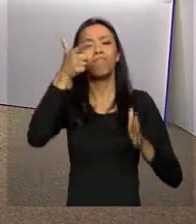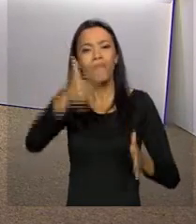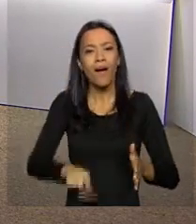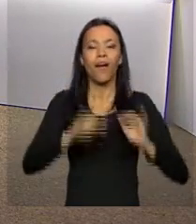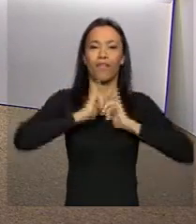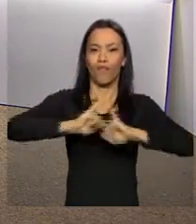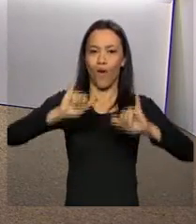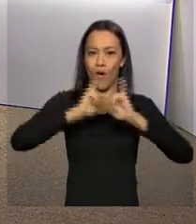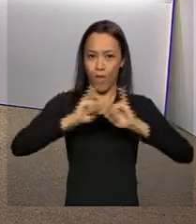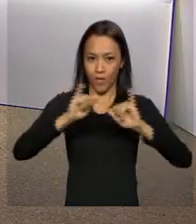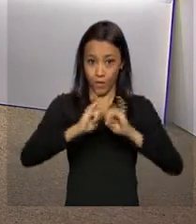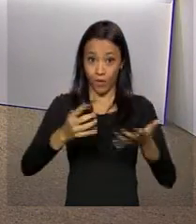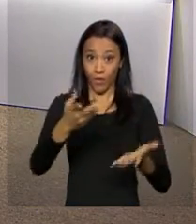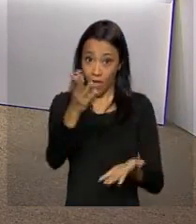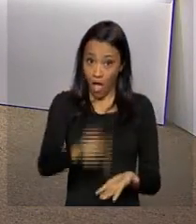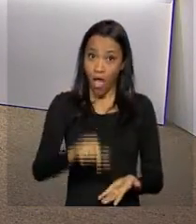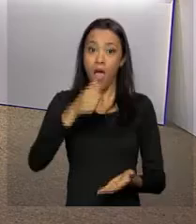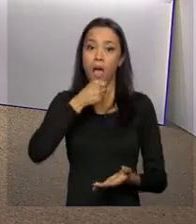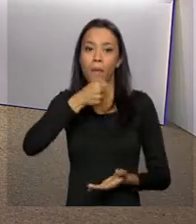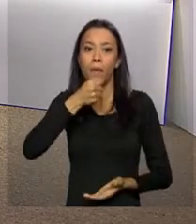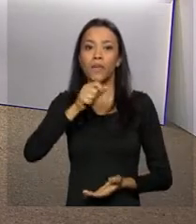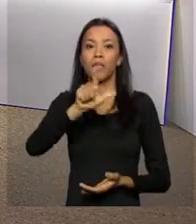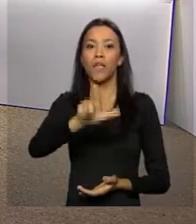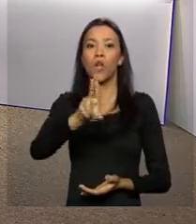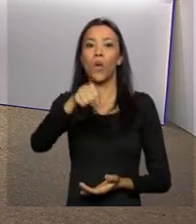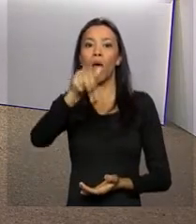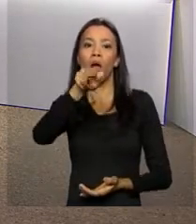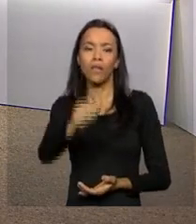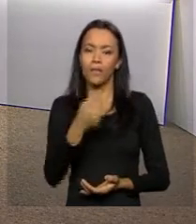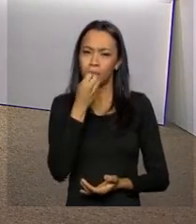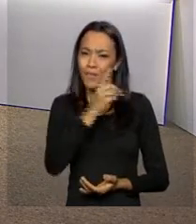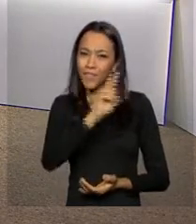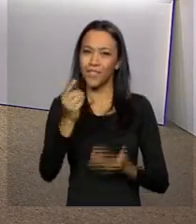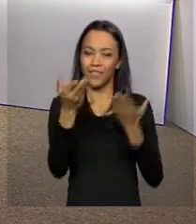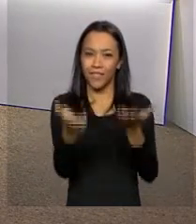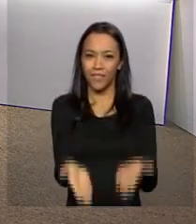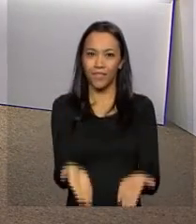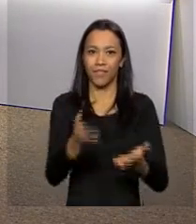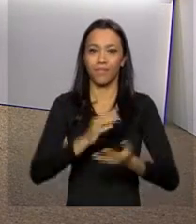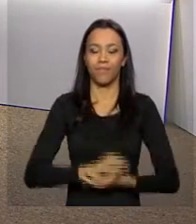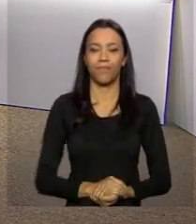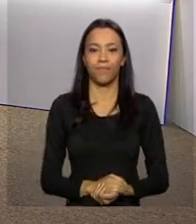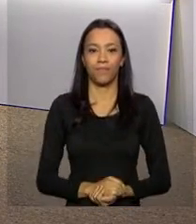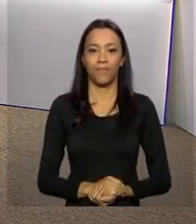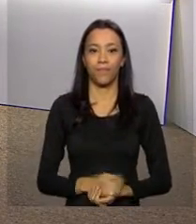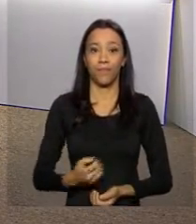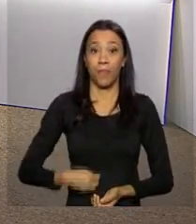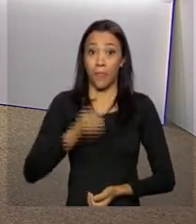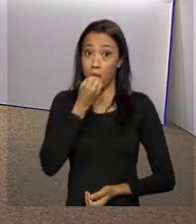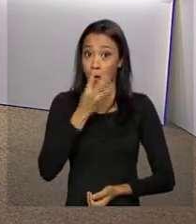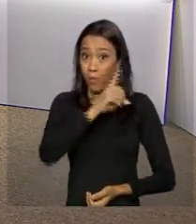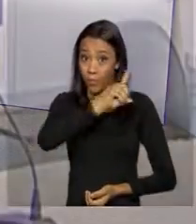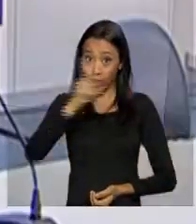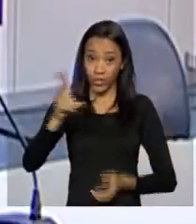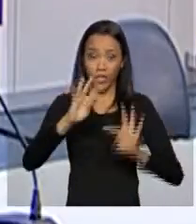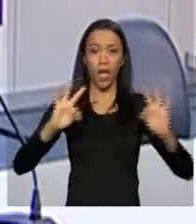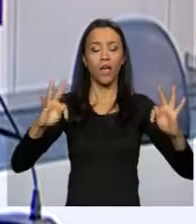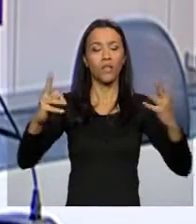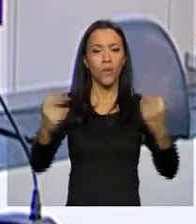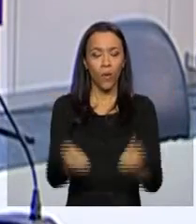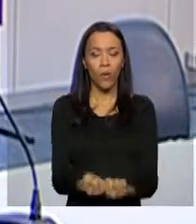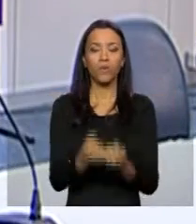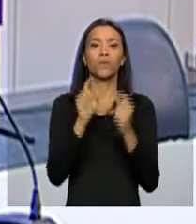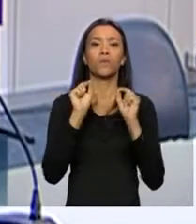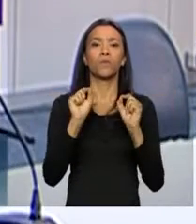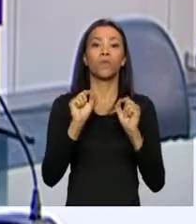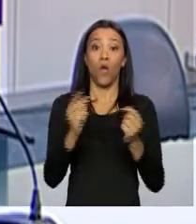informações ao vivo é a repórter Luana Karen. Bom dia, Luana. Bom dia, Jaime. Bom dia a todos. A